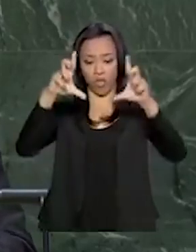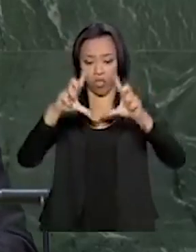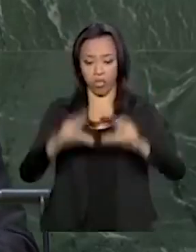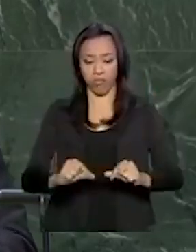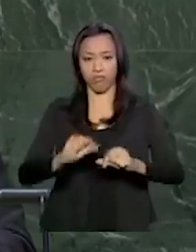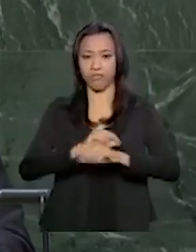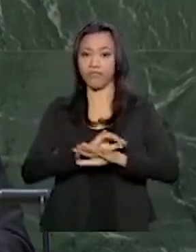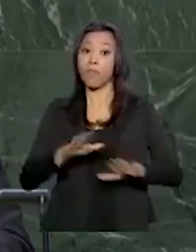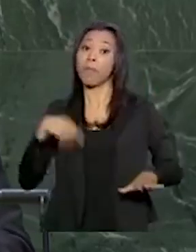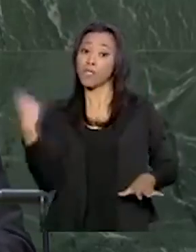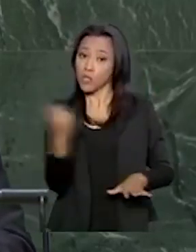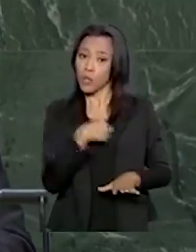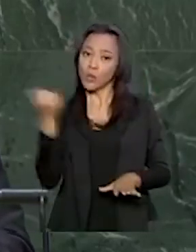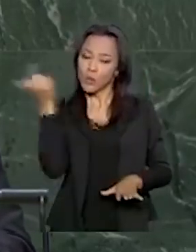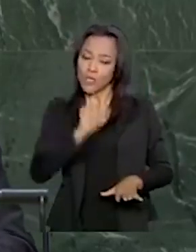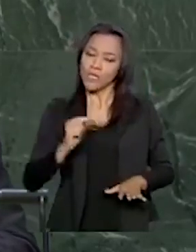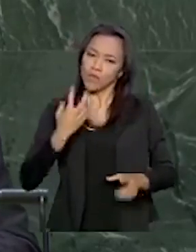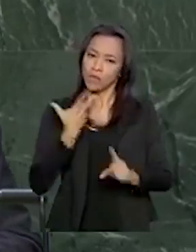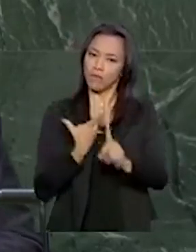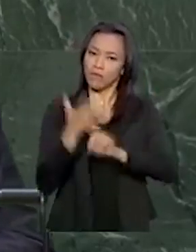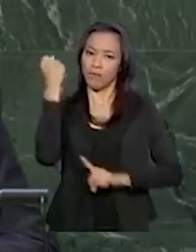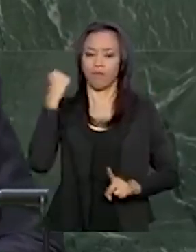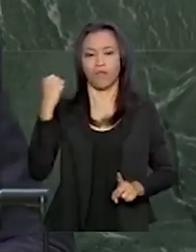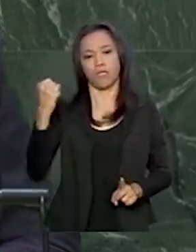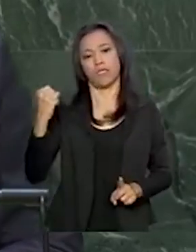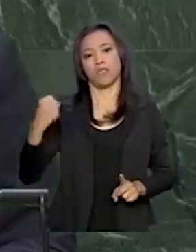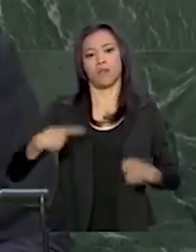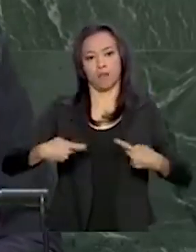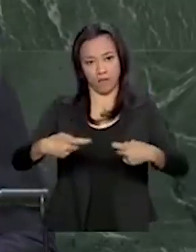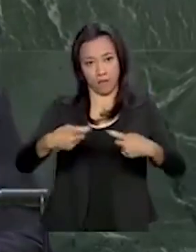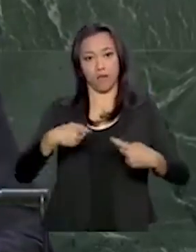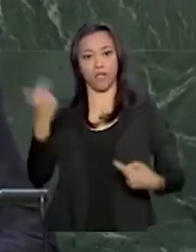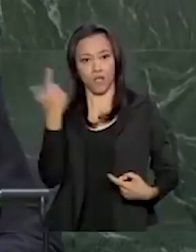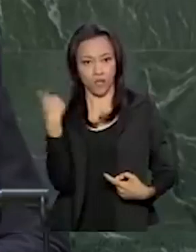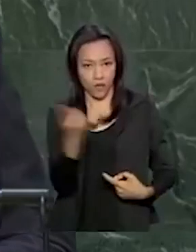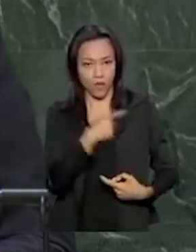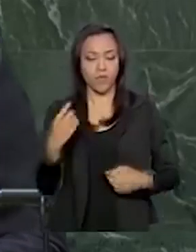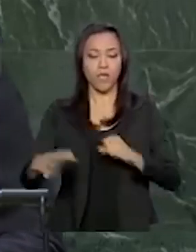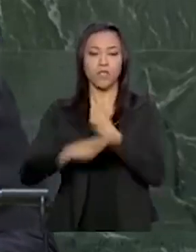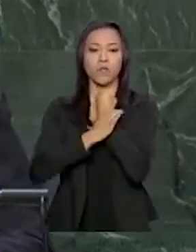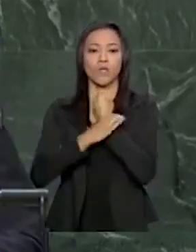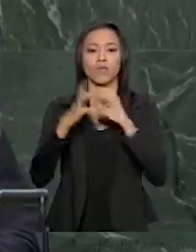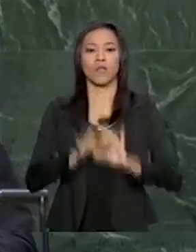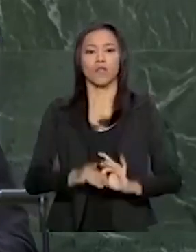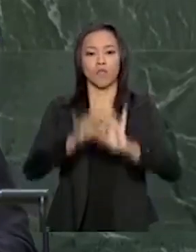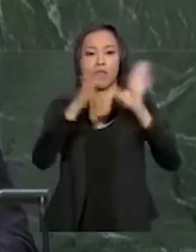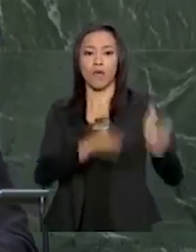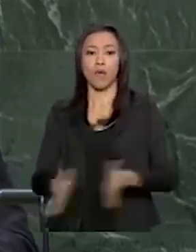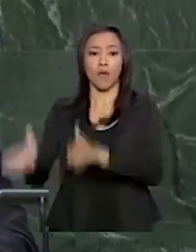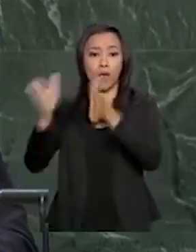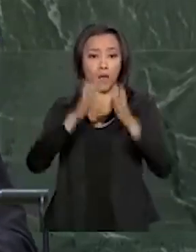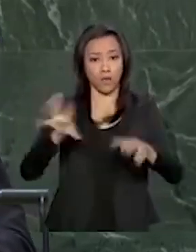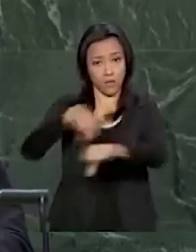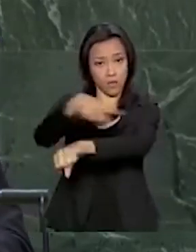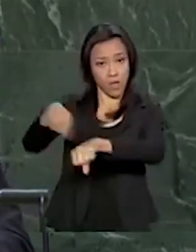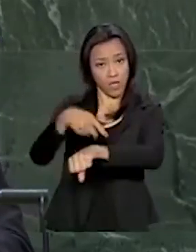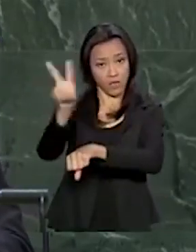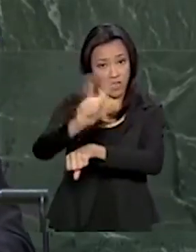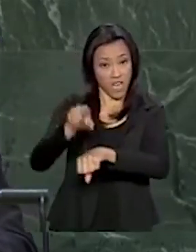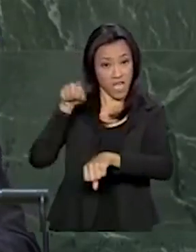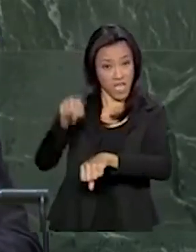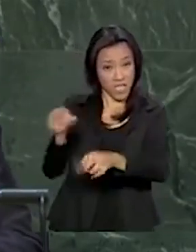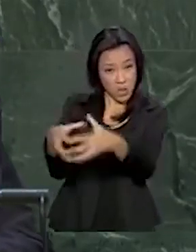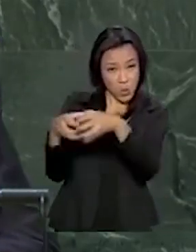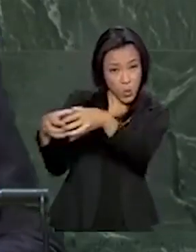aquela guerra e resguardamos nossa liberdade. Na Venezuela, esses agentes do regime